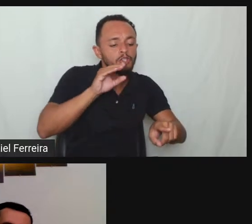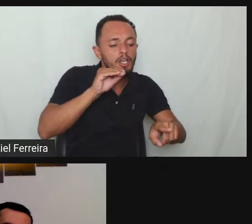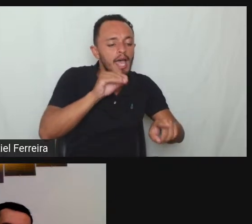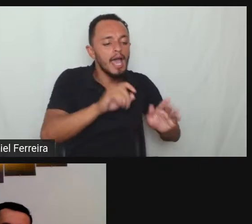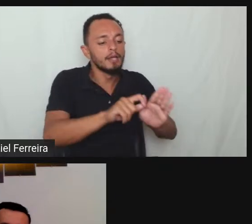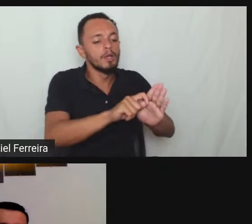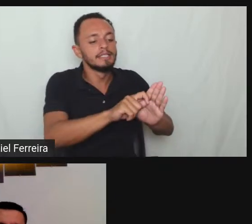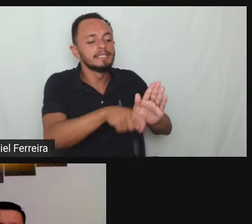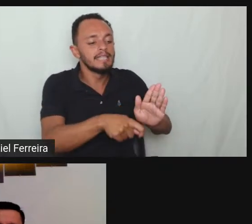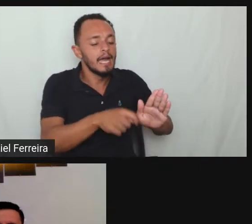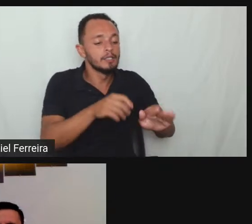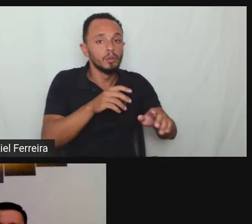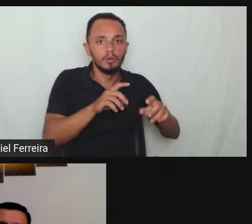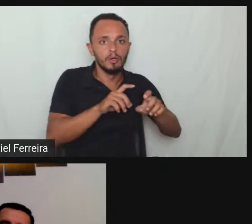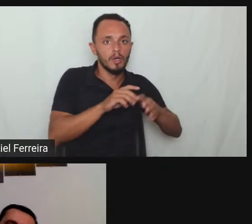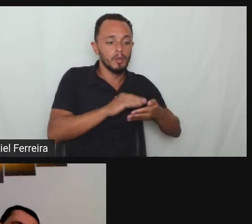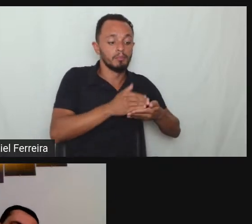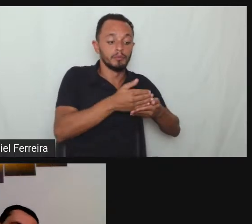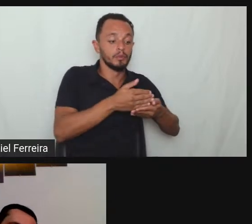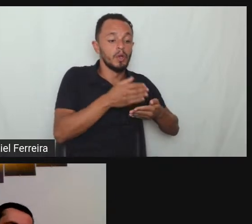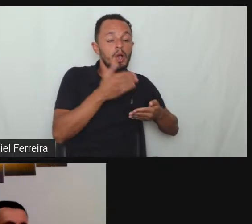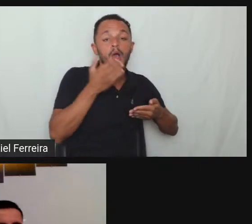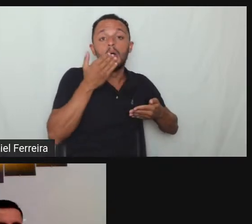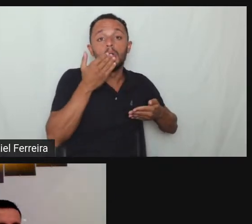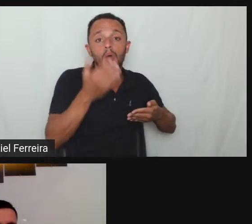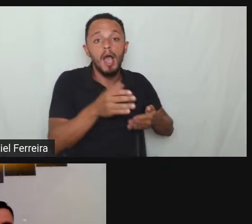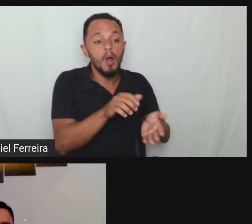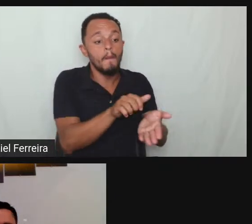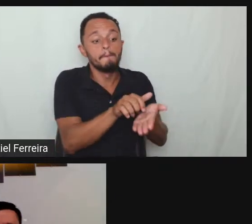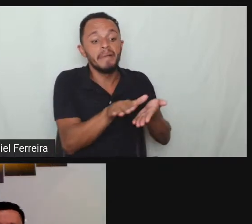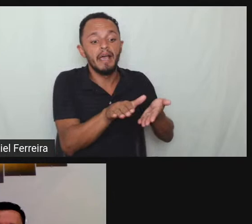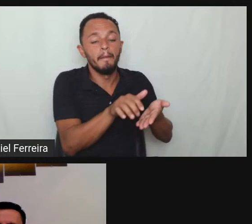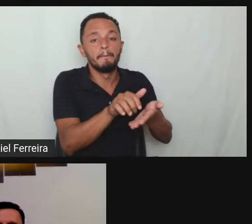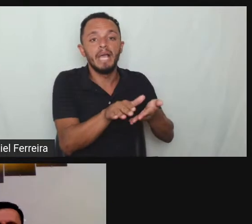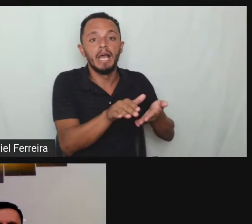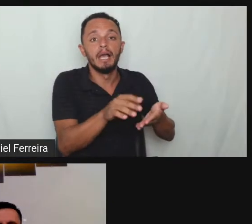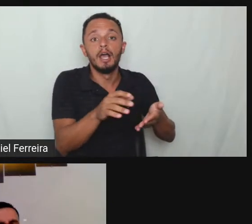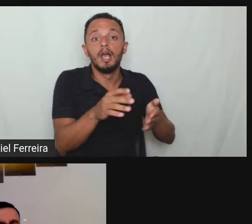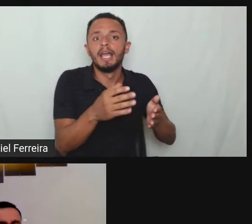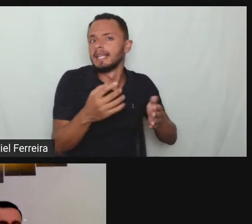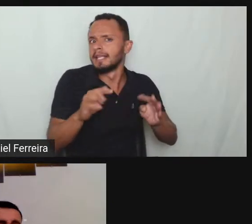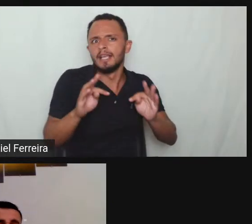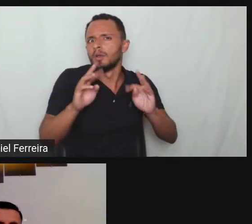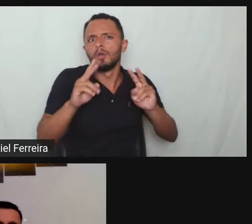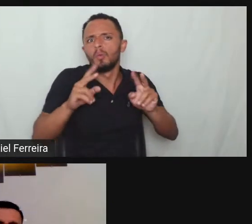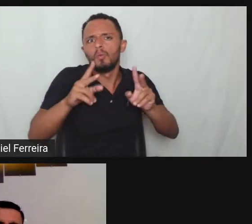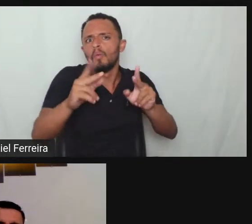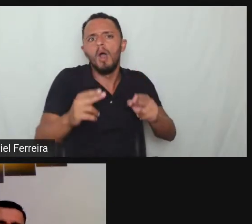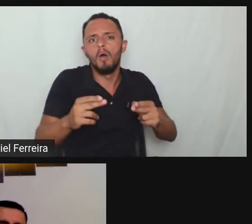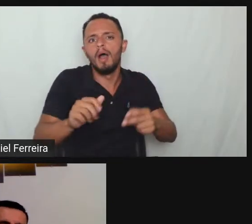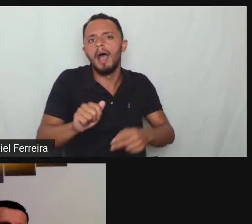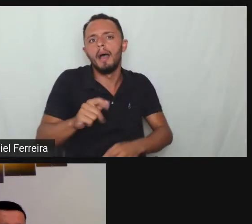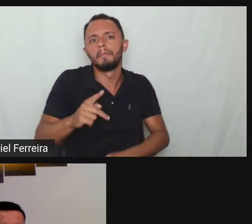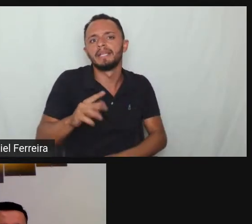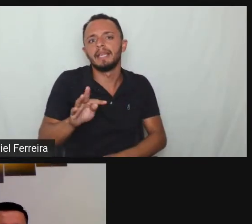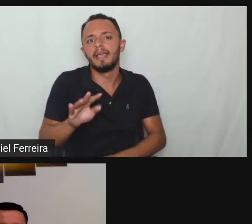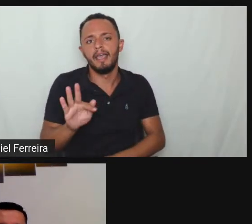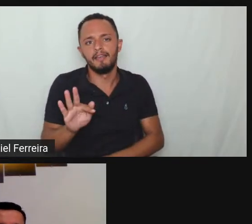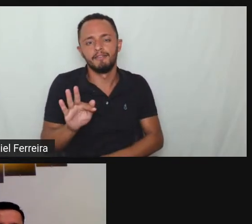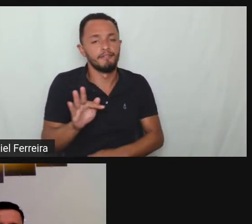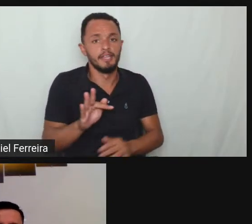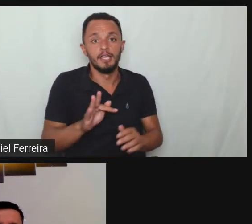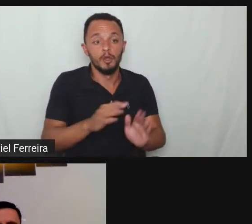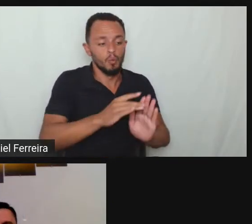lá lá vai constar sim quais foram as últimas todas as contratações é igual um extrato analítico do FGTS lá vem toda a vida da